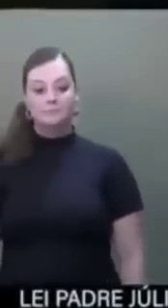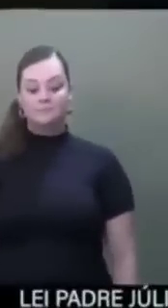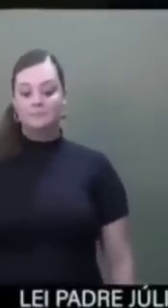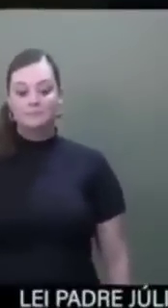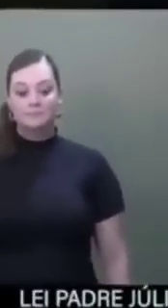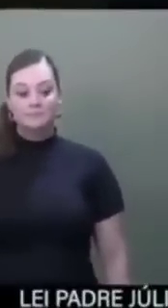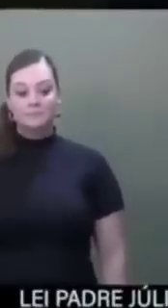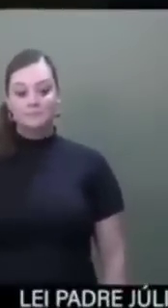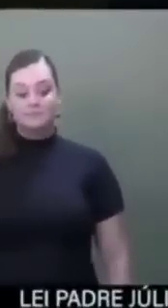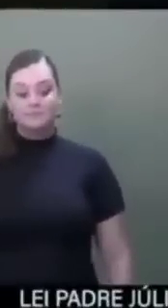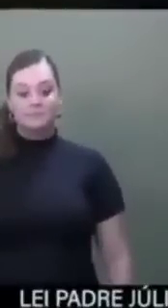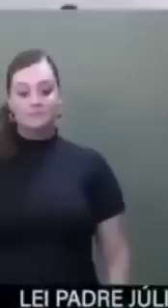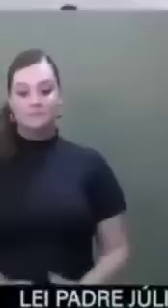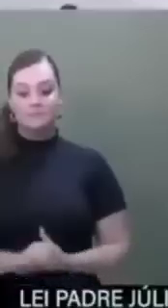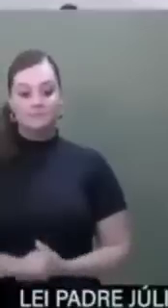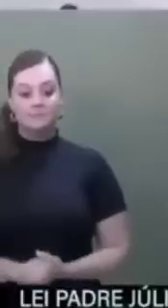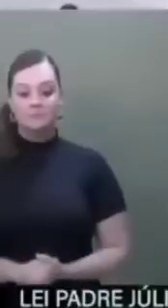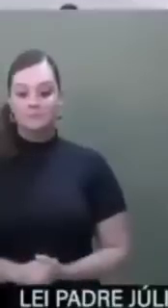orçamentária.